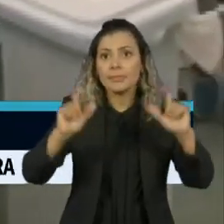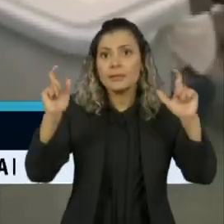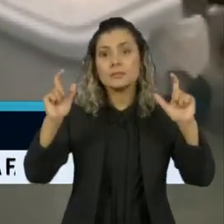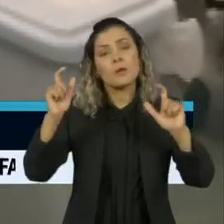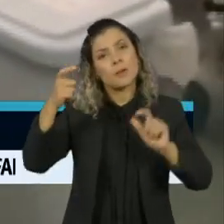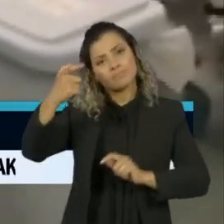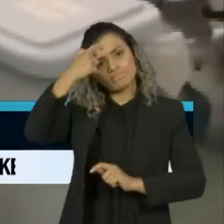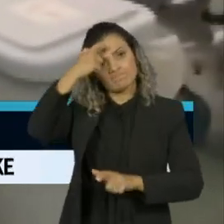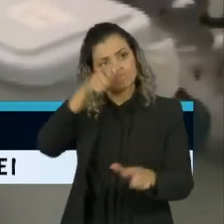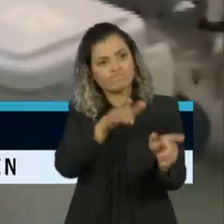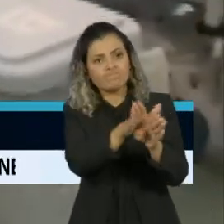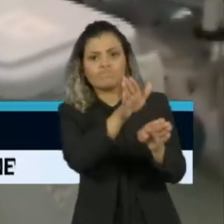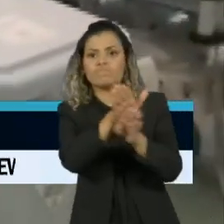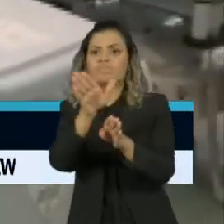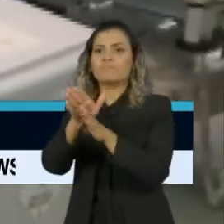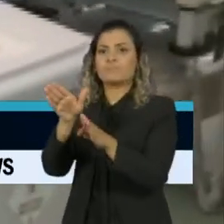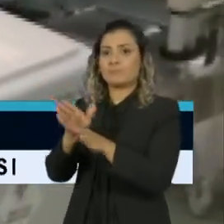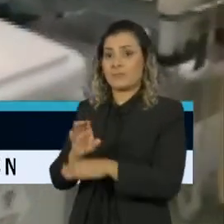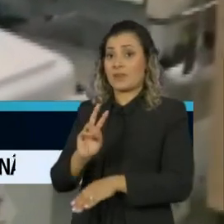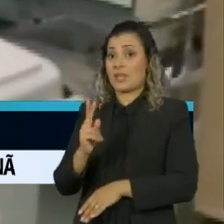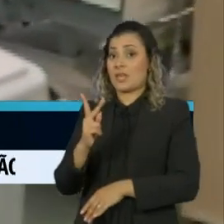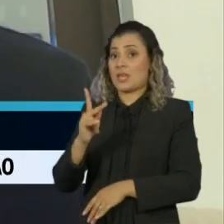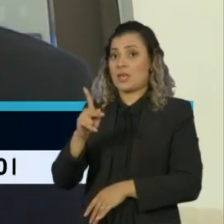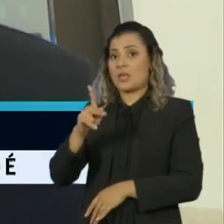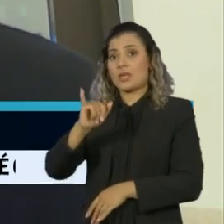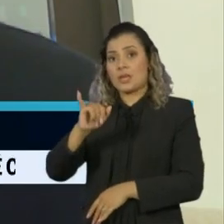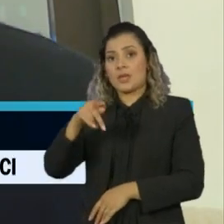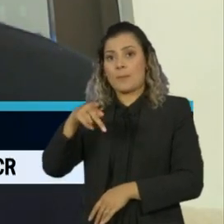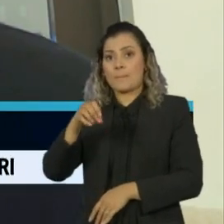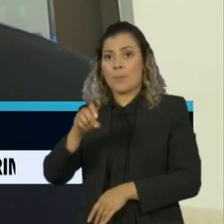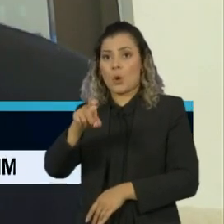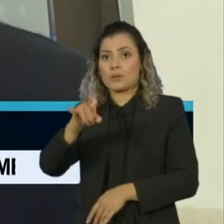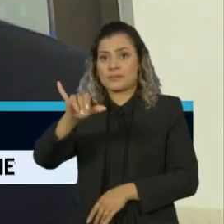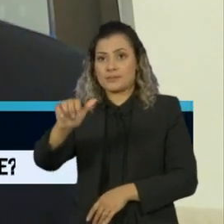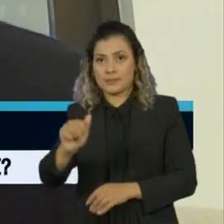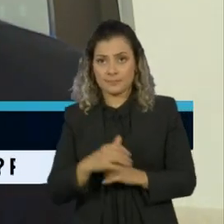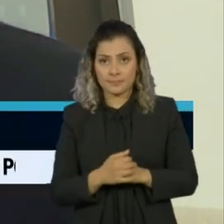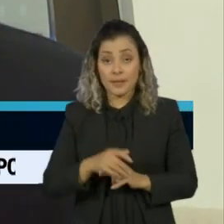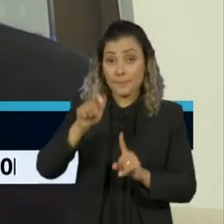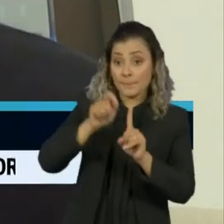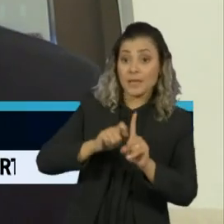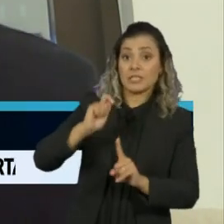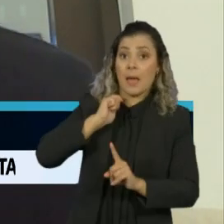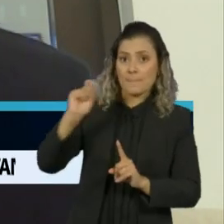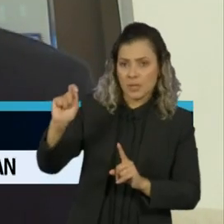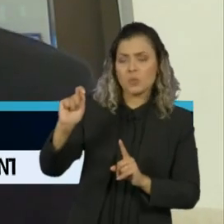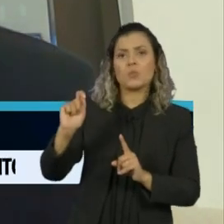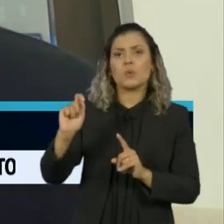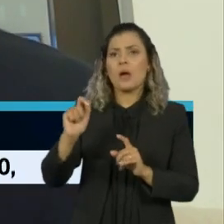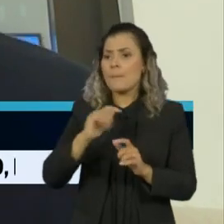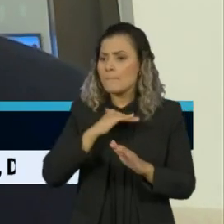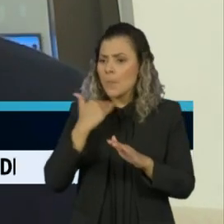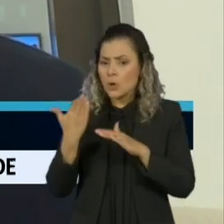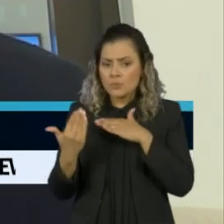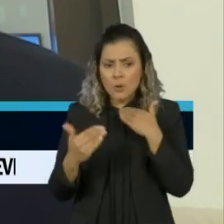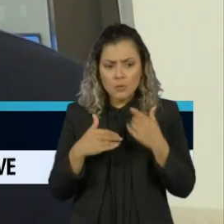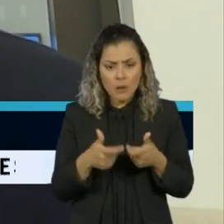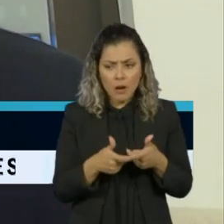conscientizar sobre a hipóxia silenciosa. Em abril, nós detectamos que boa parte da mortalidade,